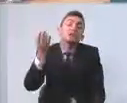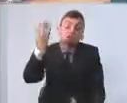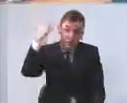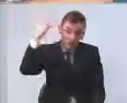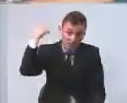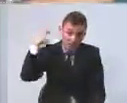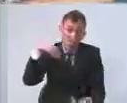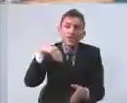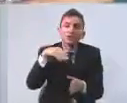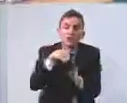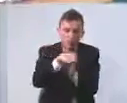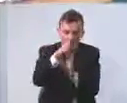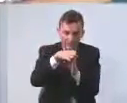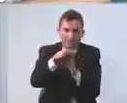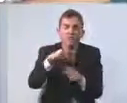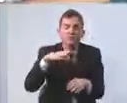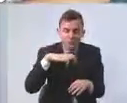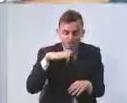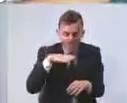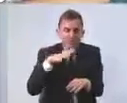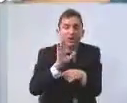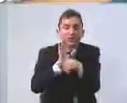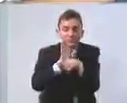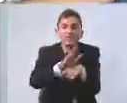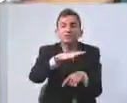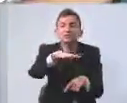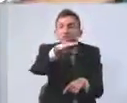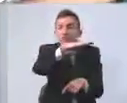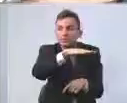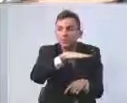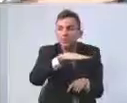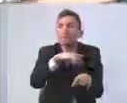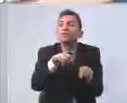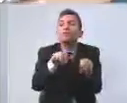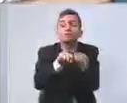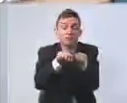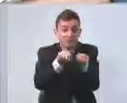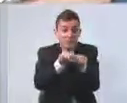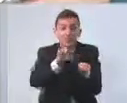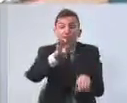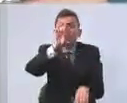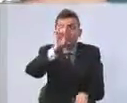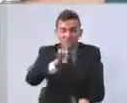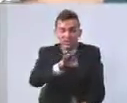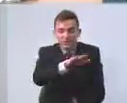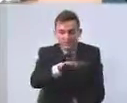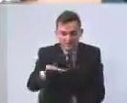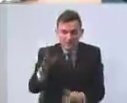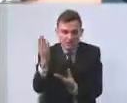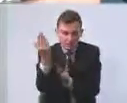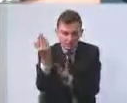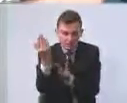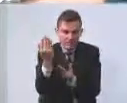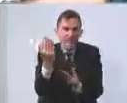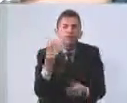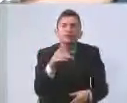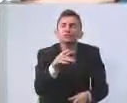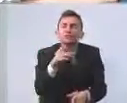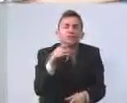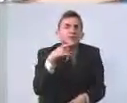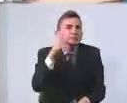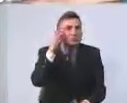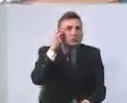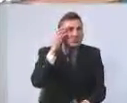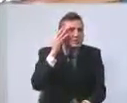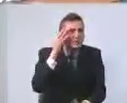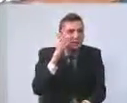Conselho Municipal de Assistência Social e dos Direitos da Criança e Adolescente recebeu, acho que, se não me falha a